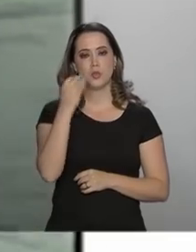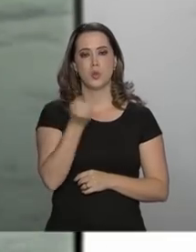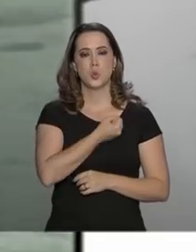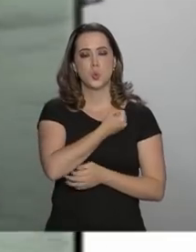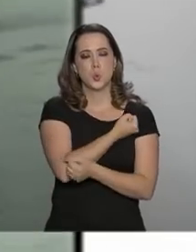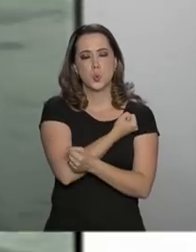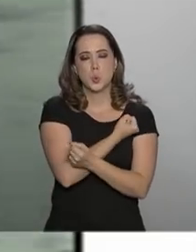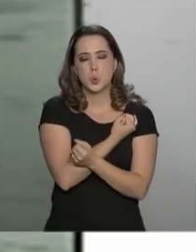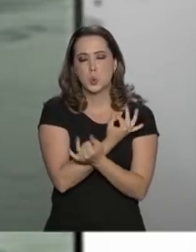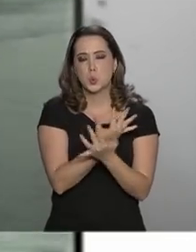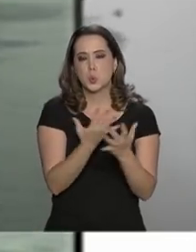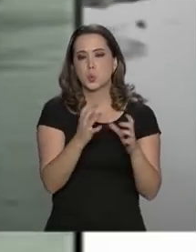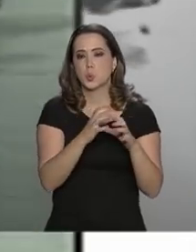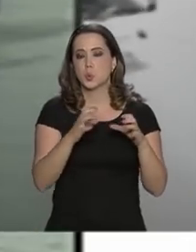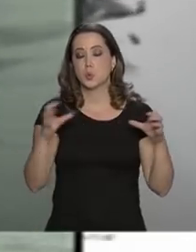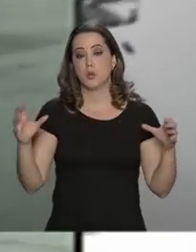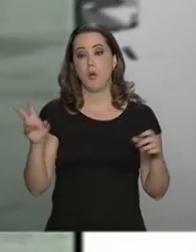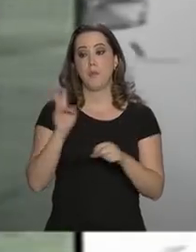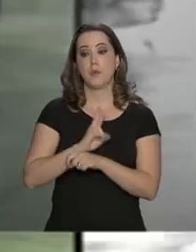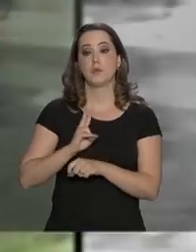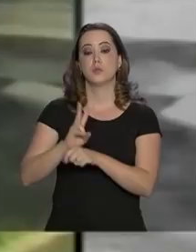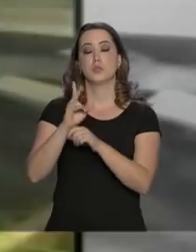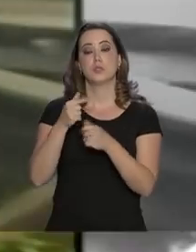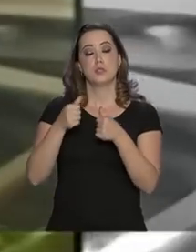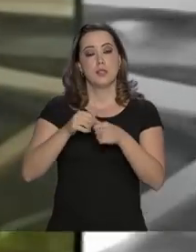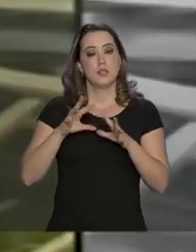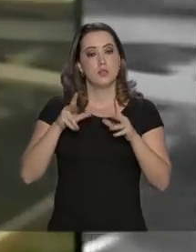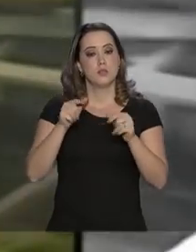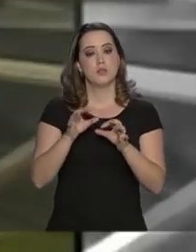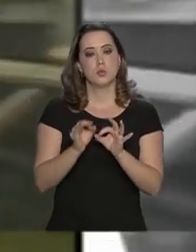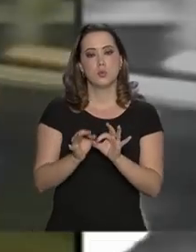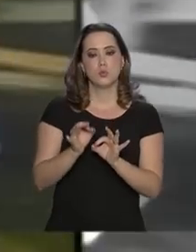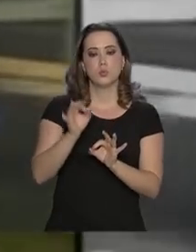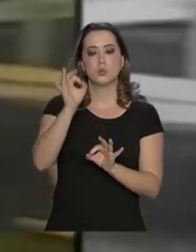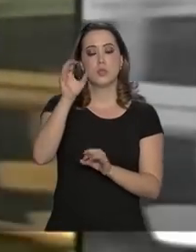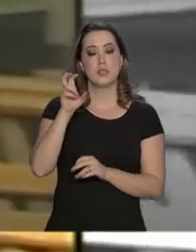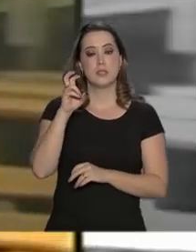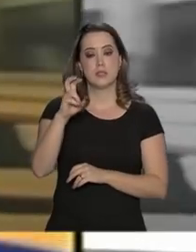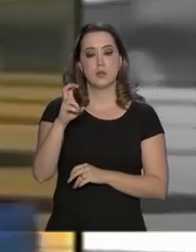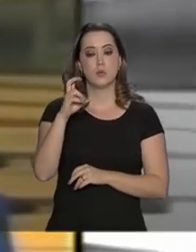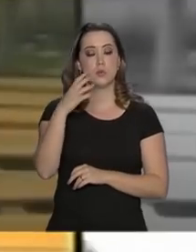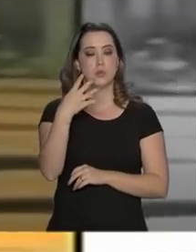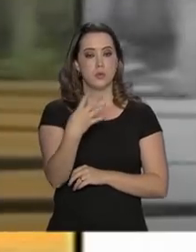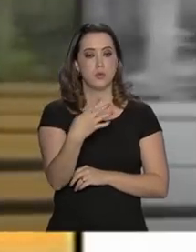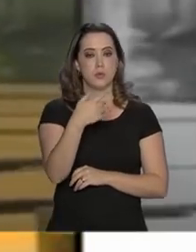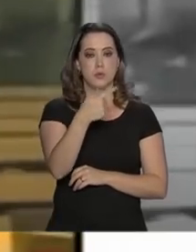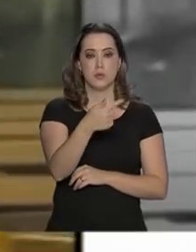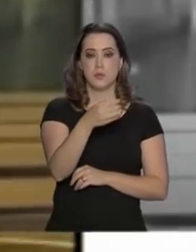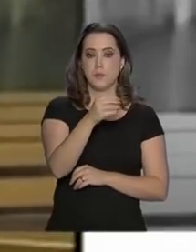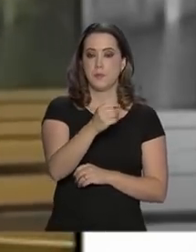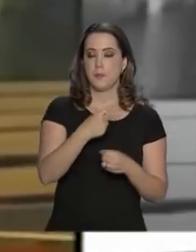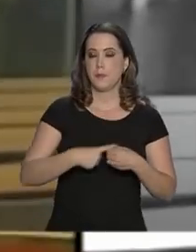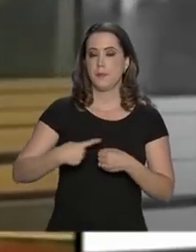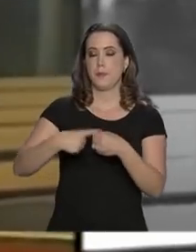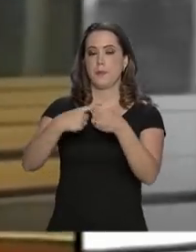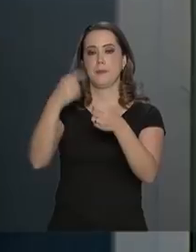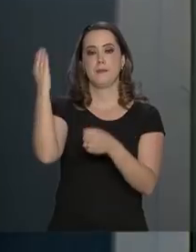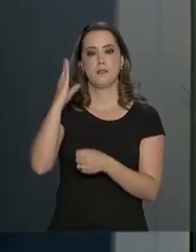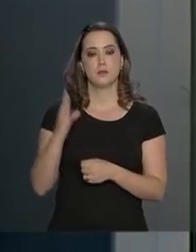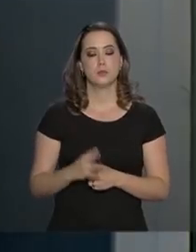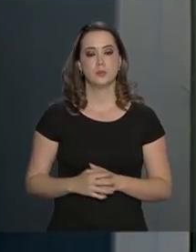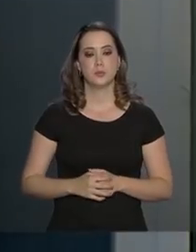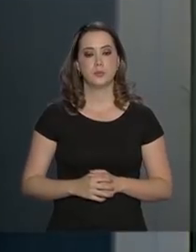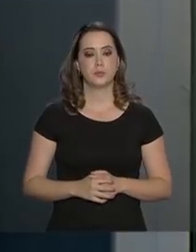enormes, como a sua cobertura, presente em todos os 5.570 municípios brasileiros.